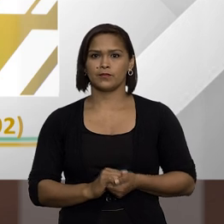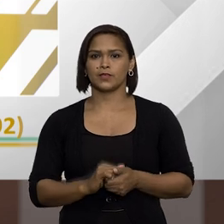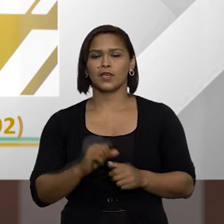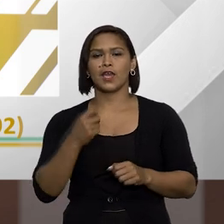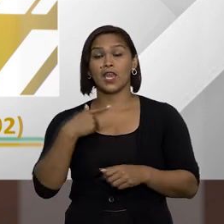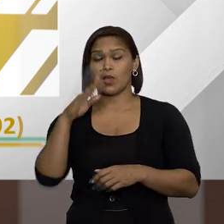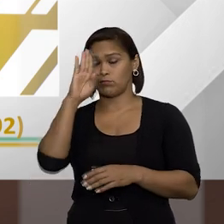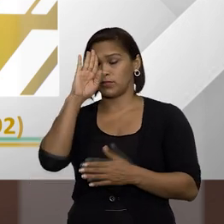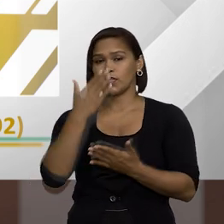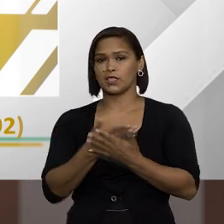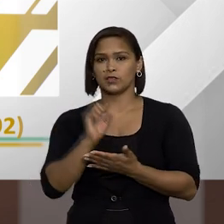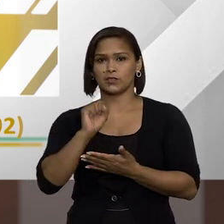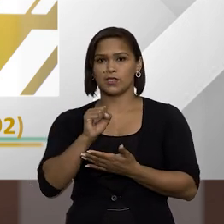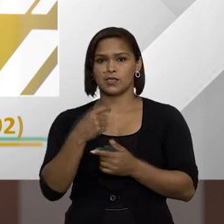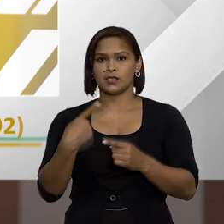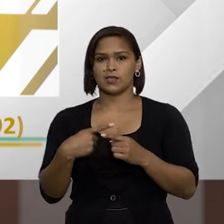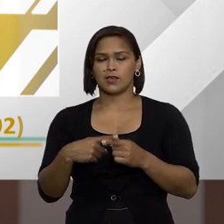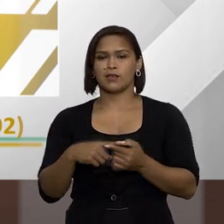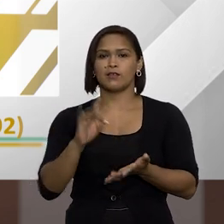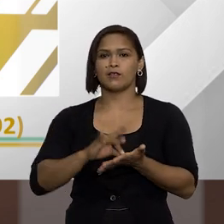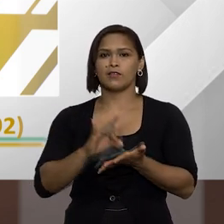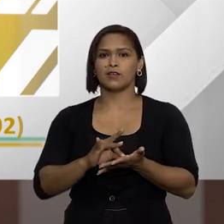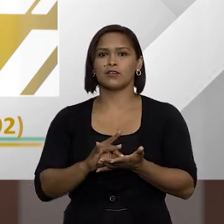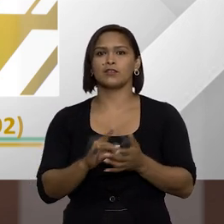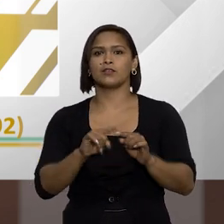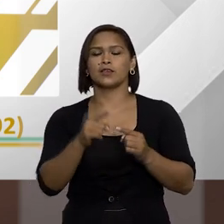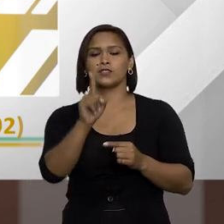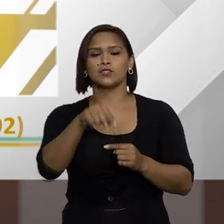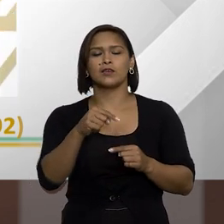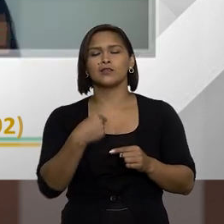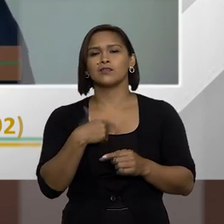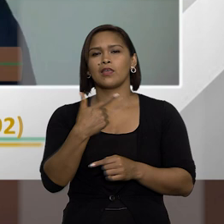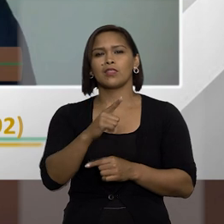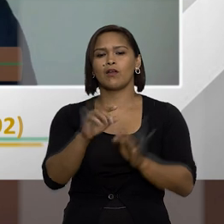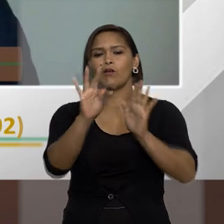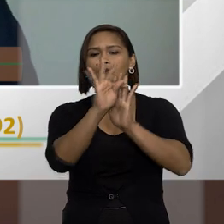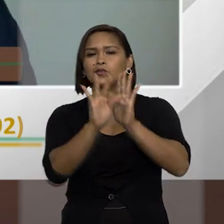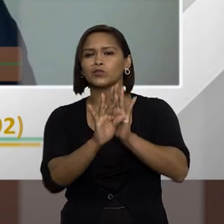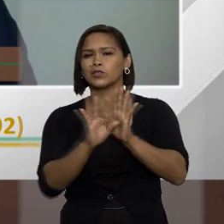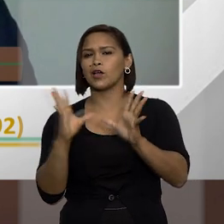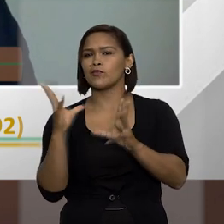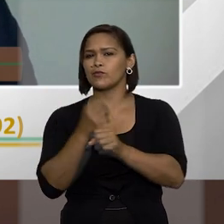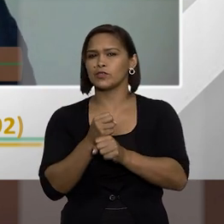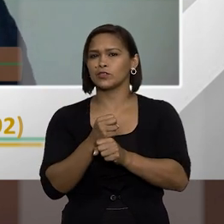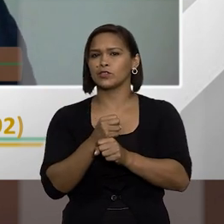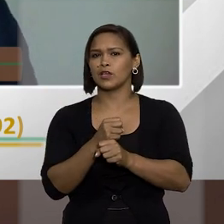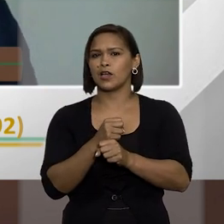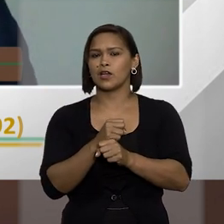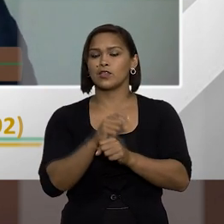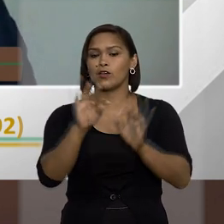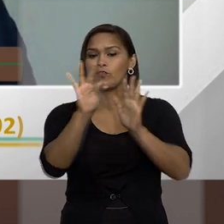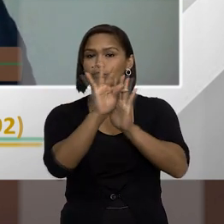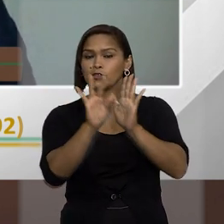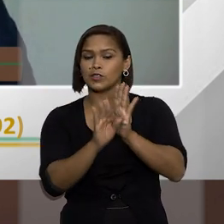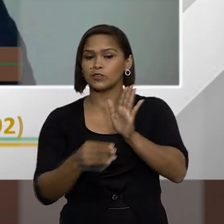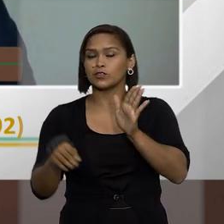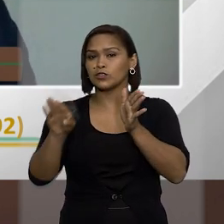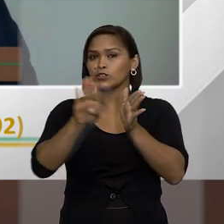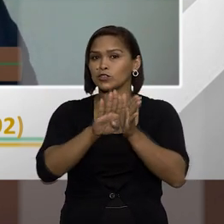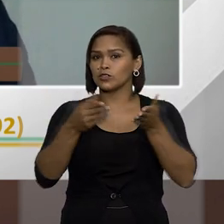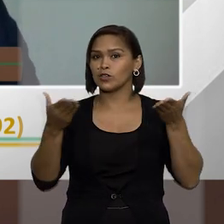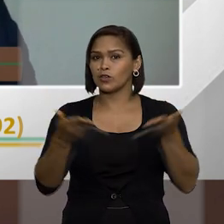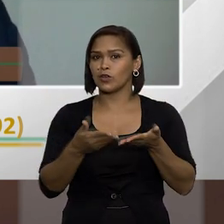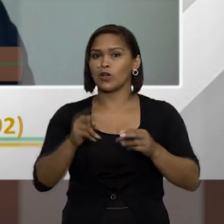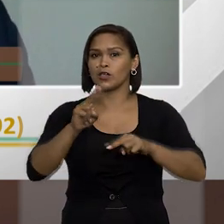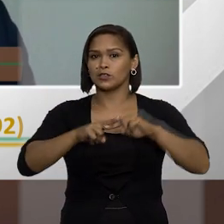eu vislumbro que sim que certamente esse não é o texto não é algo fechado né foi o texto que chegou